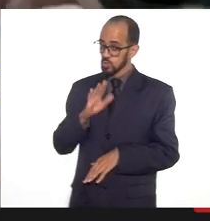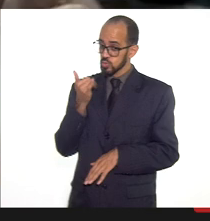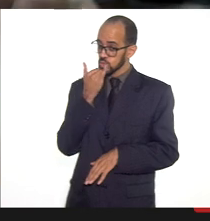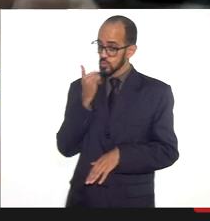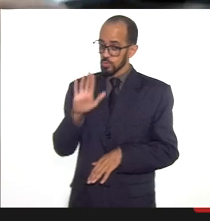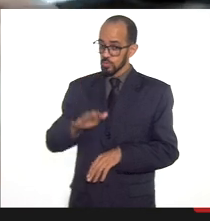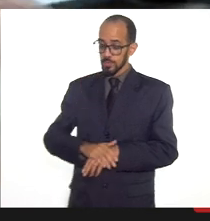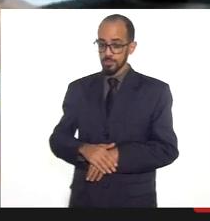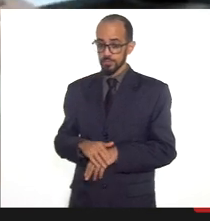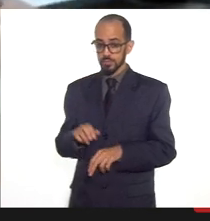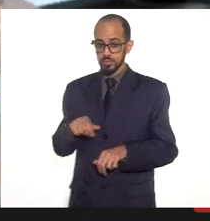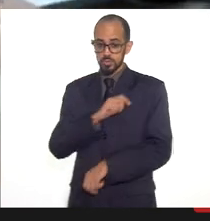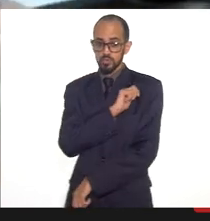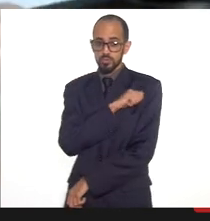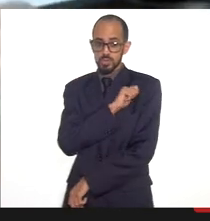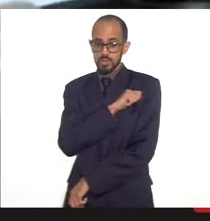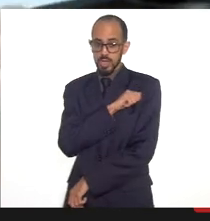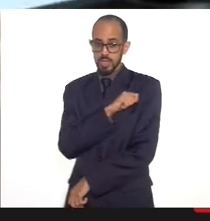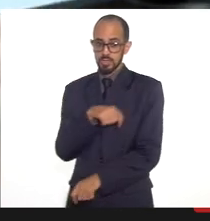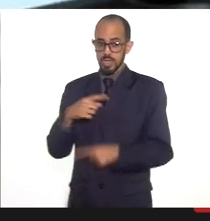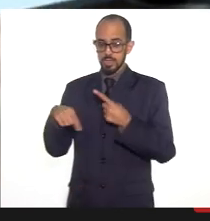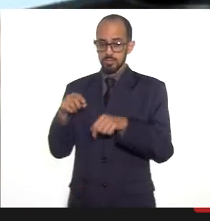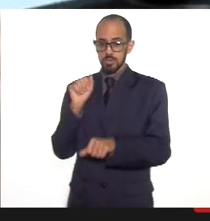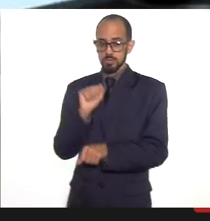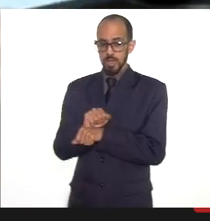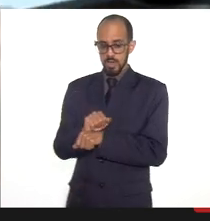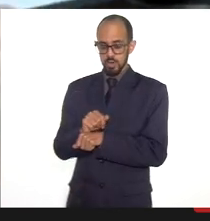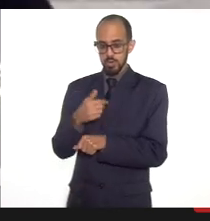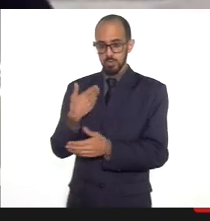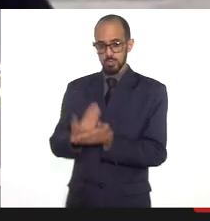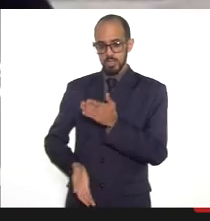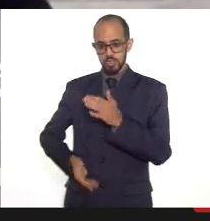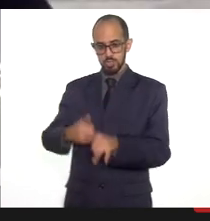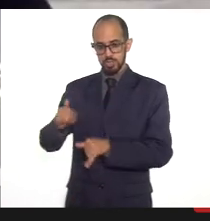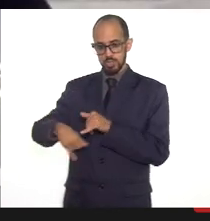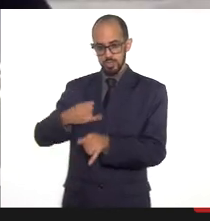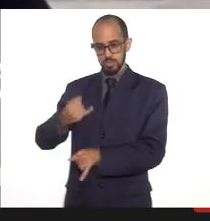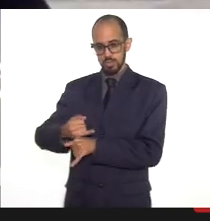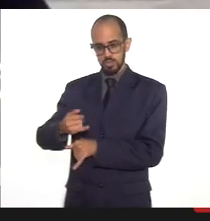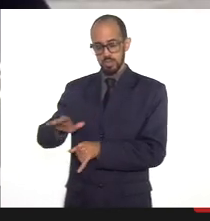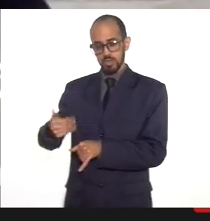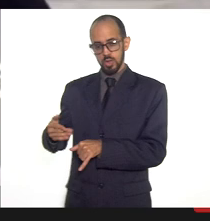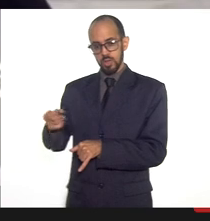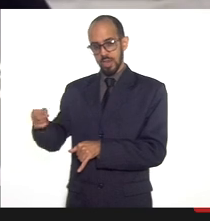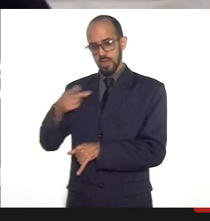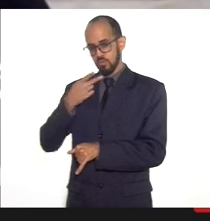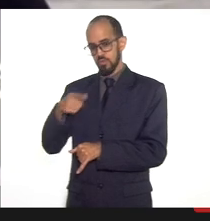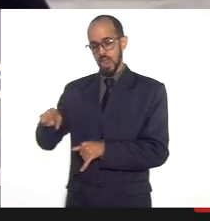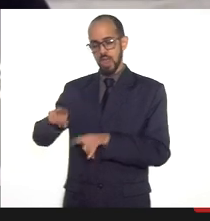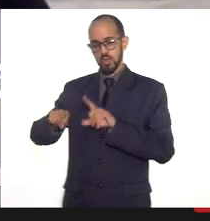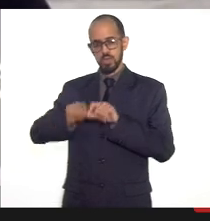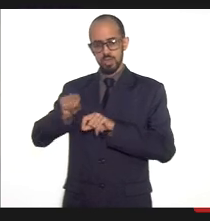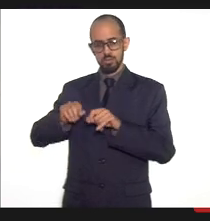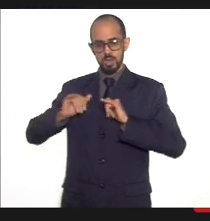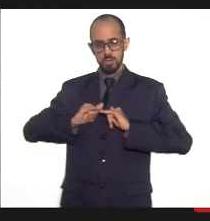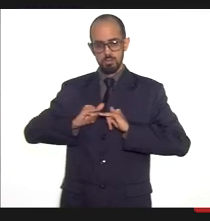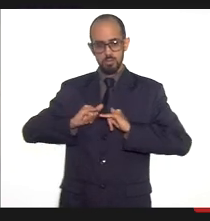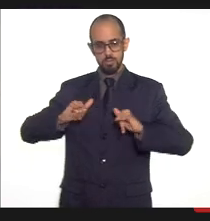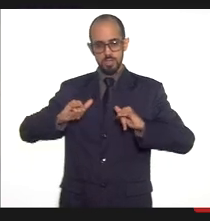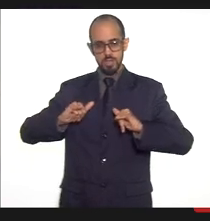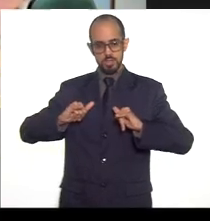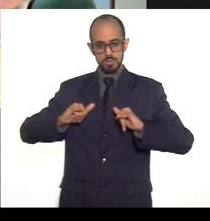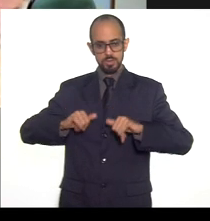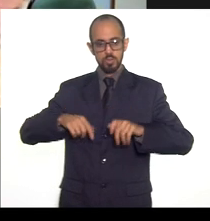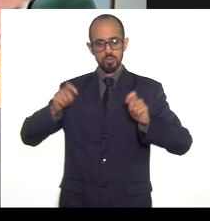fiscais de contrato aí a imagem dela congelou logo cair a ponderação que ela faz é que pela publicação é possível